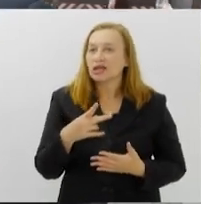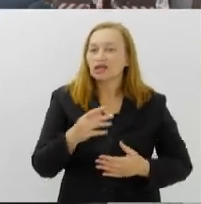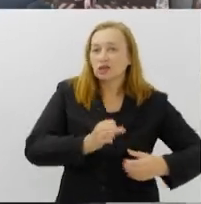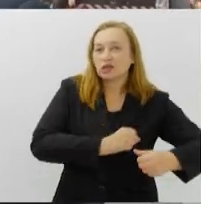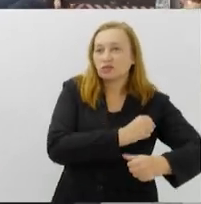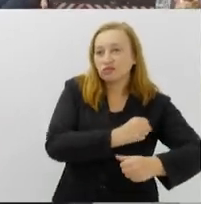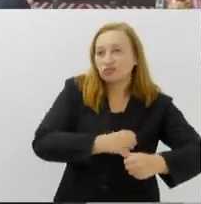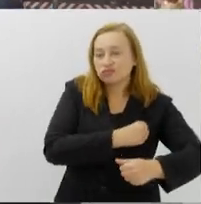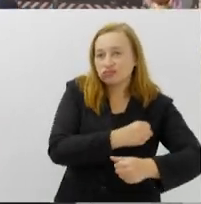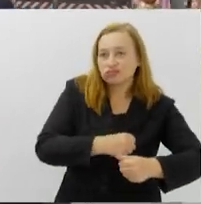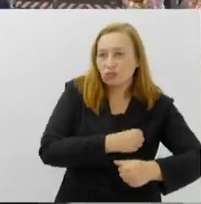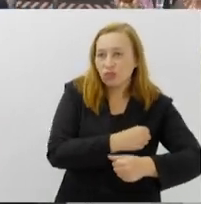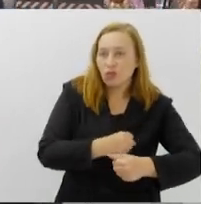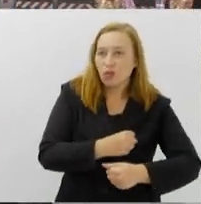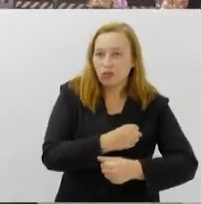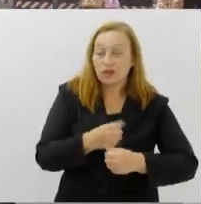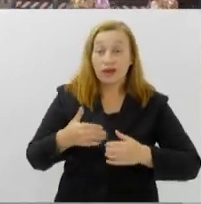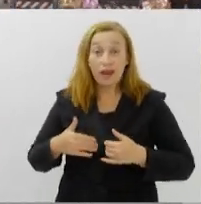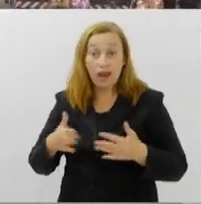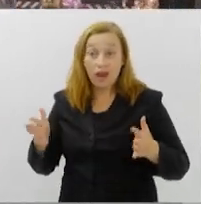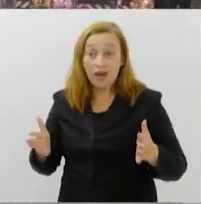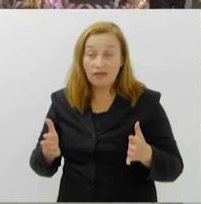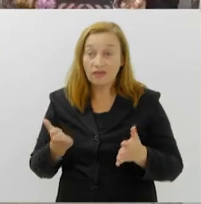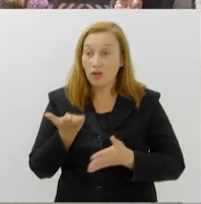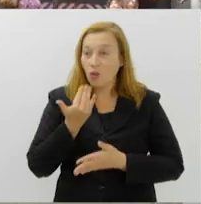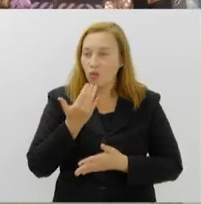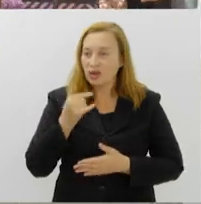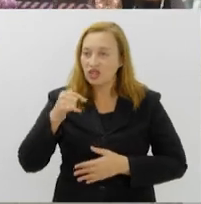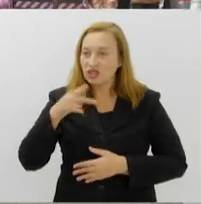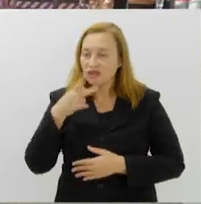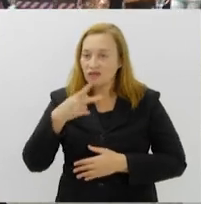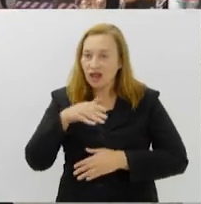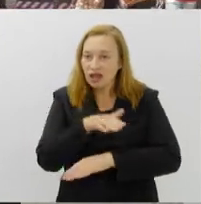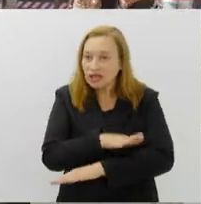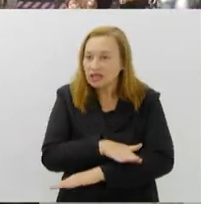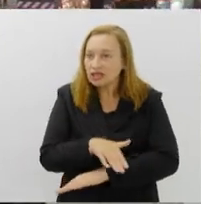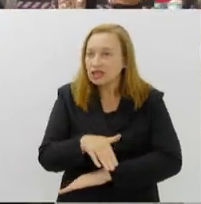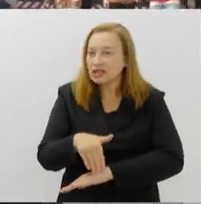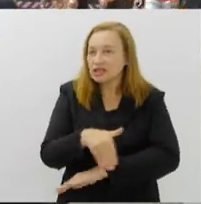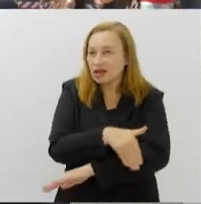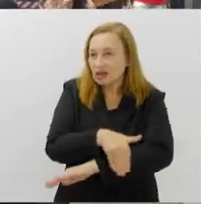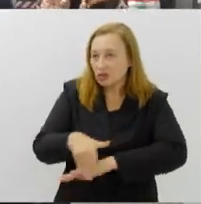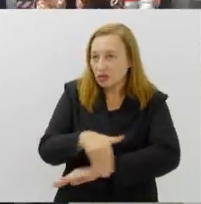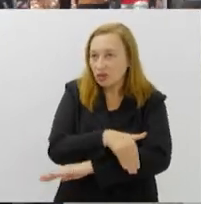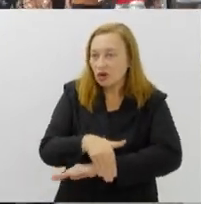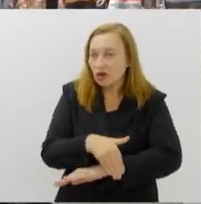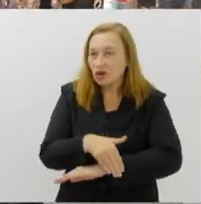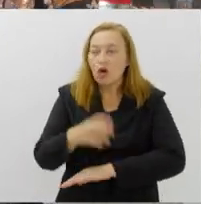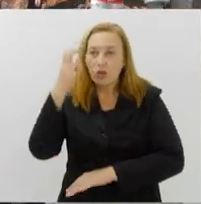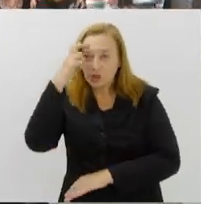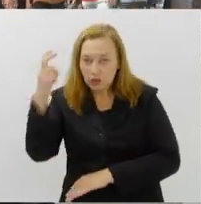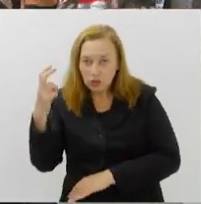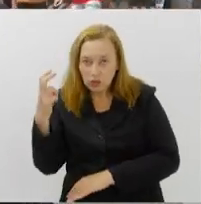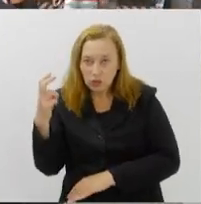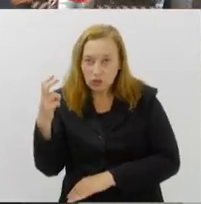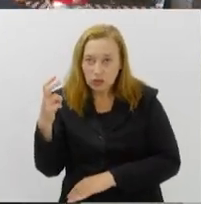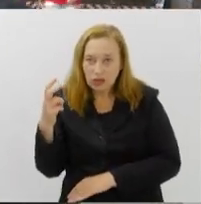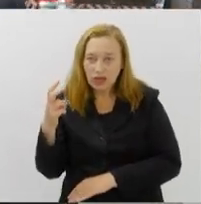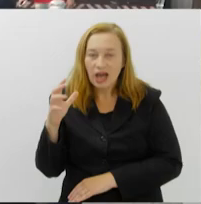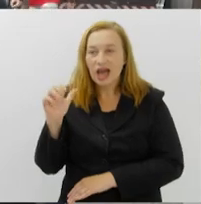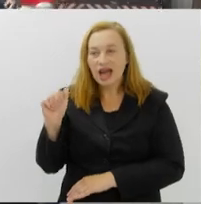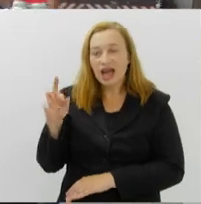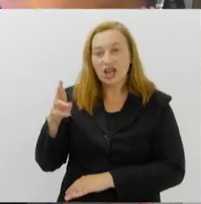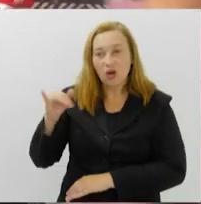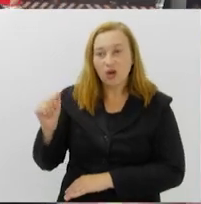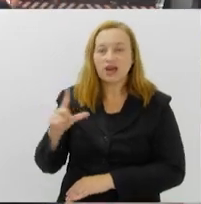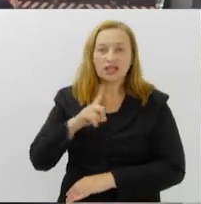aberto, a gente fala que nessa calçada, uma cultura carioca de ter mesa e cadeira na calçada,